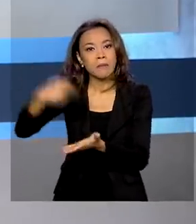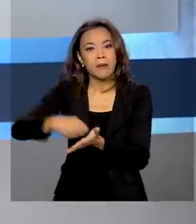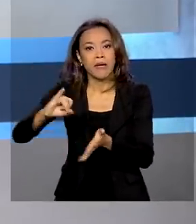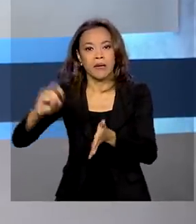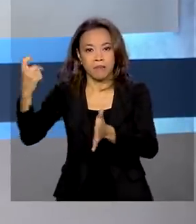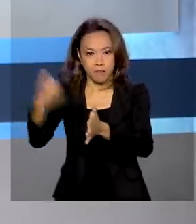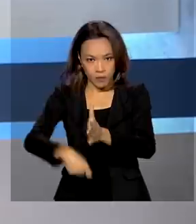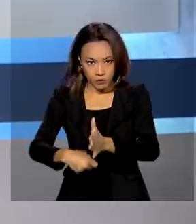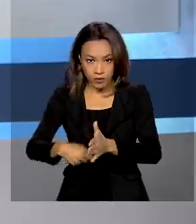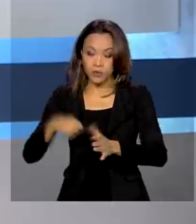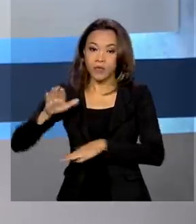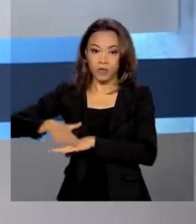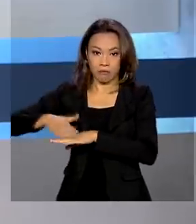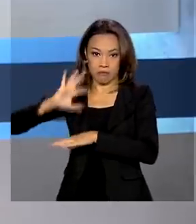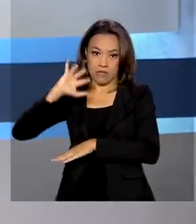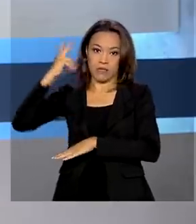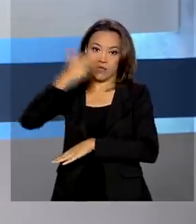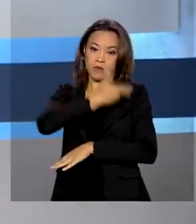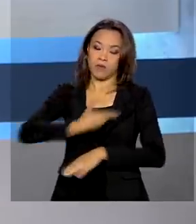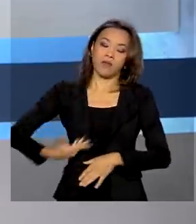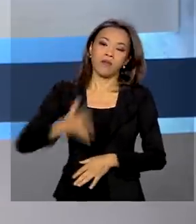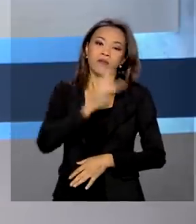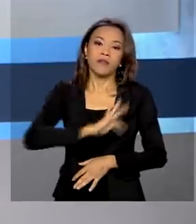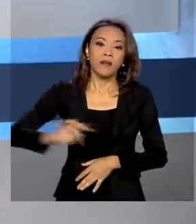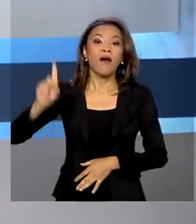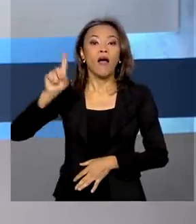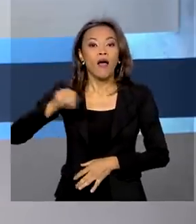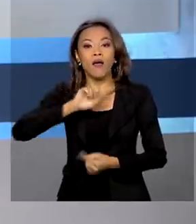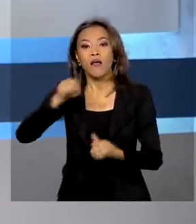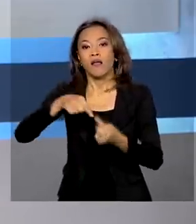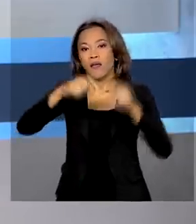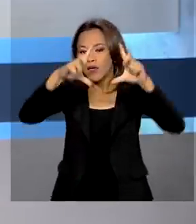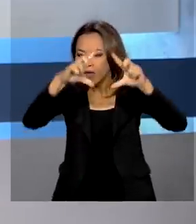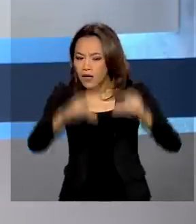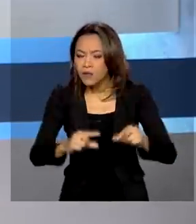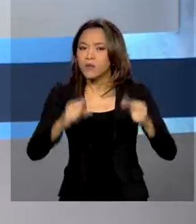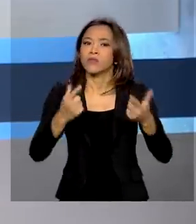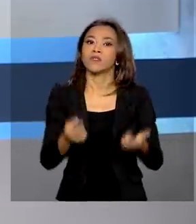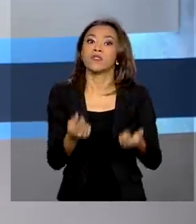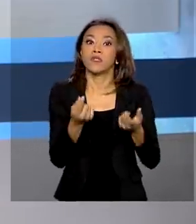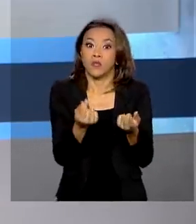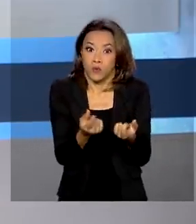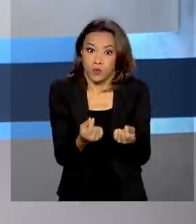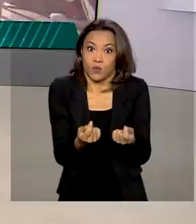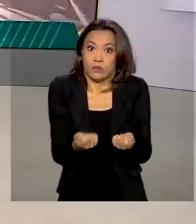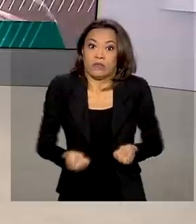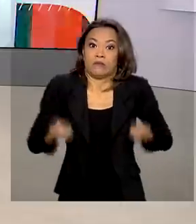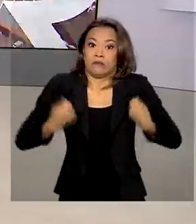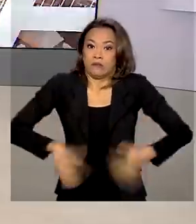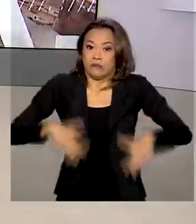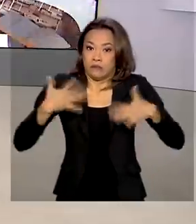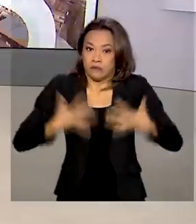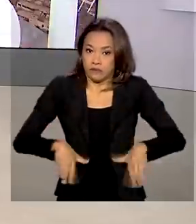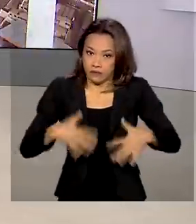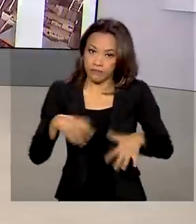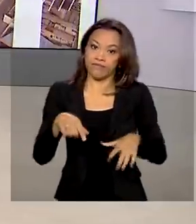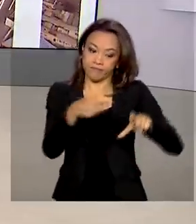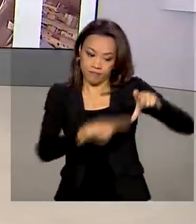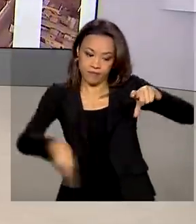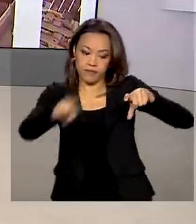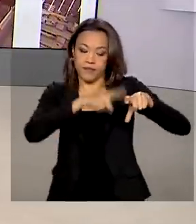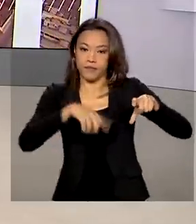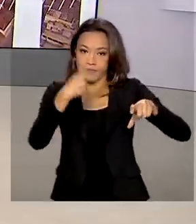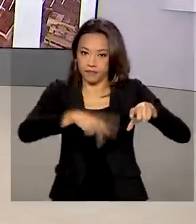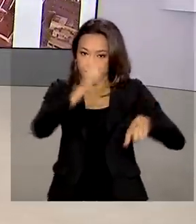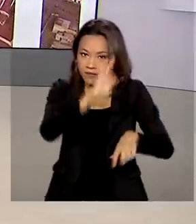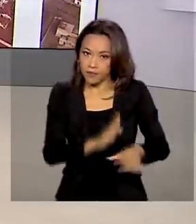decisão do governo federal é para reduzir os custos do transporte rodoviário de cargas no país. E outra medida para o setor de